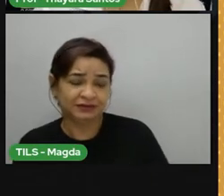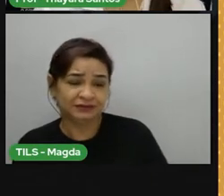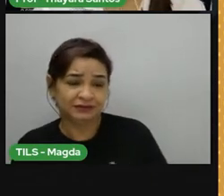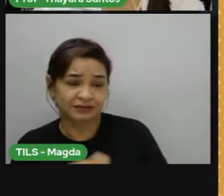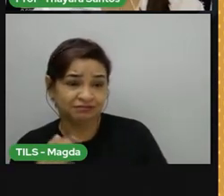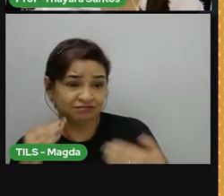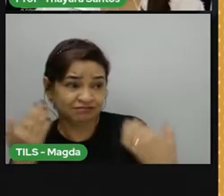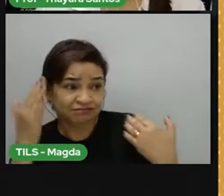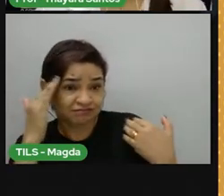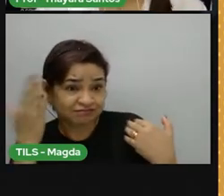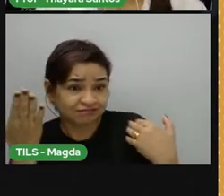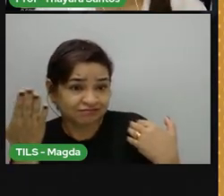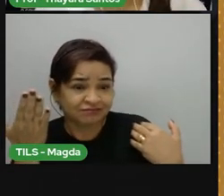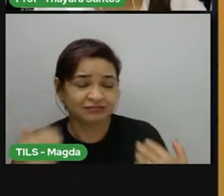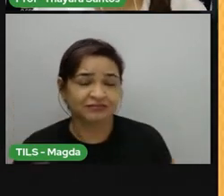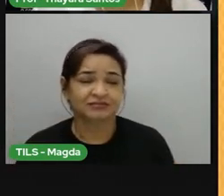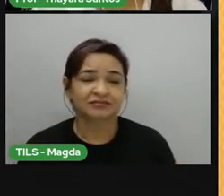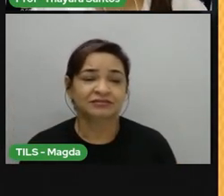dá conta disso.